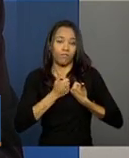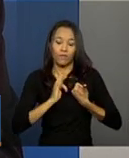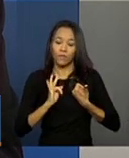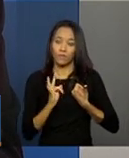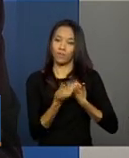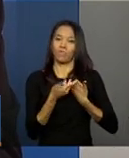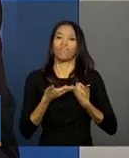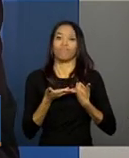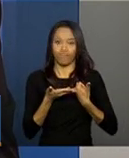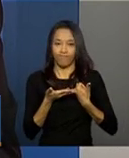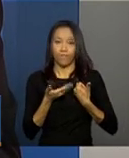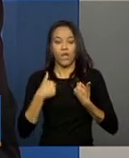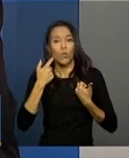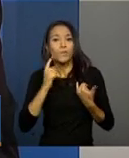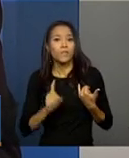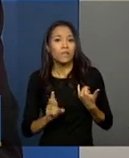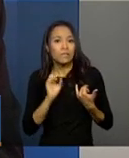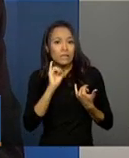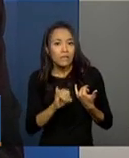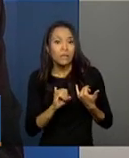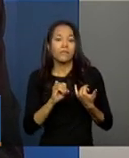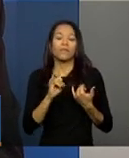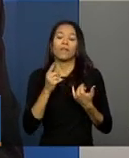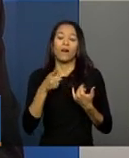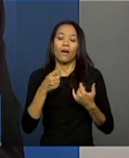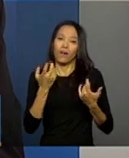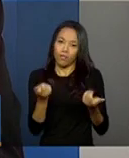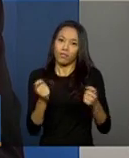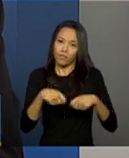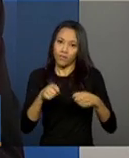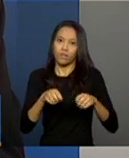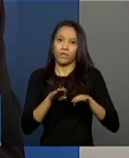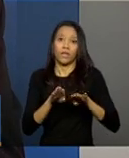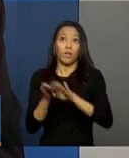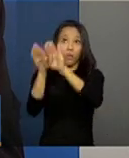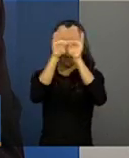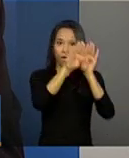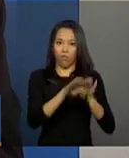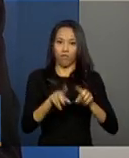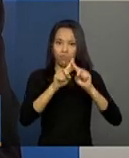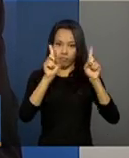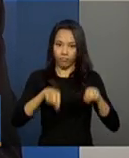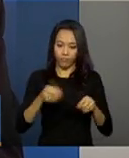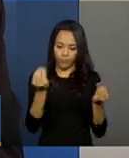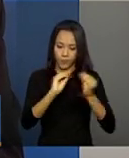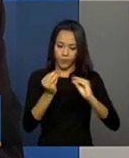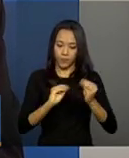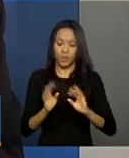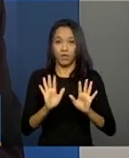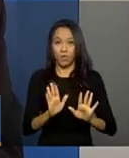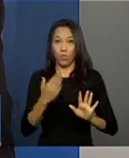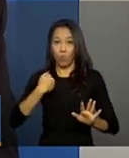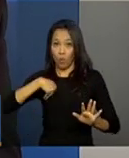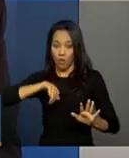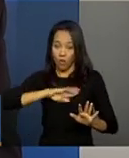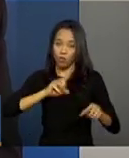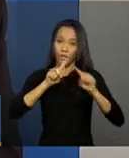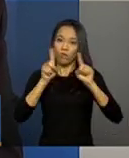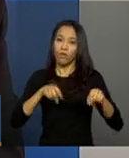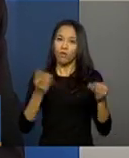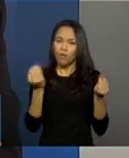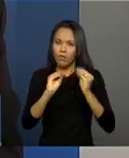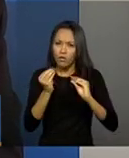só um prontuário nacional que é possível fazer. Por outro lado, o prontuário nosso não vai atender todas as